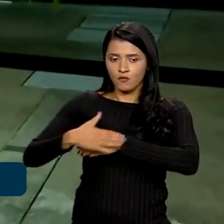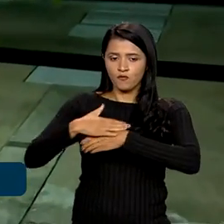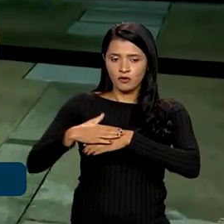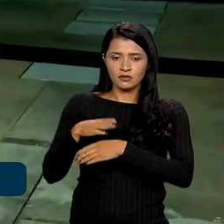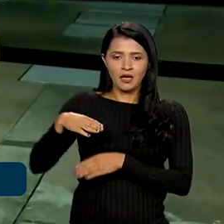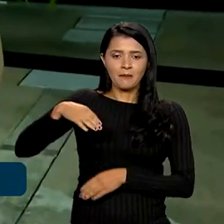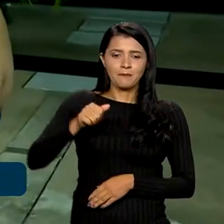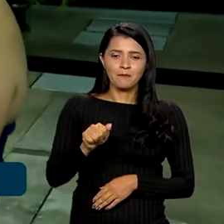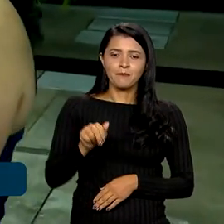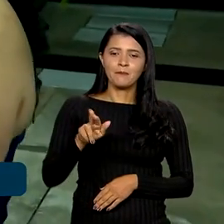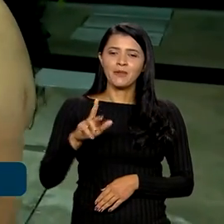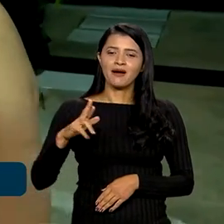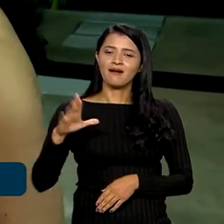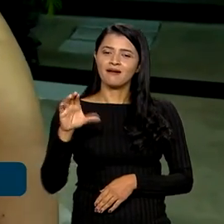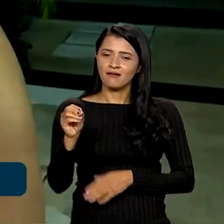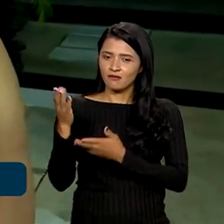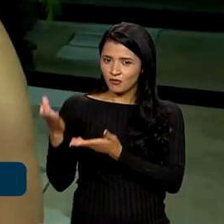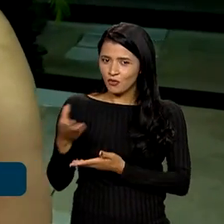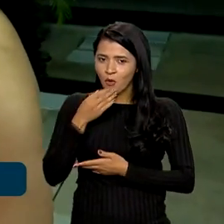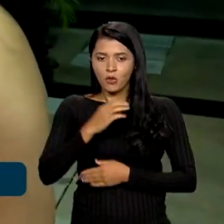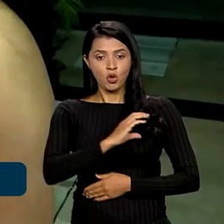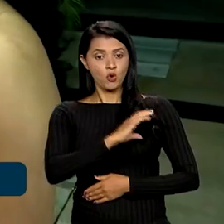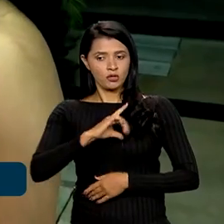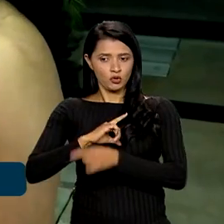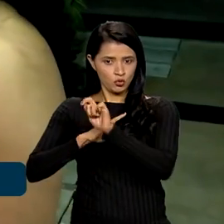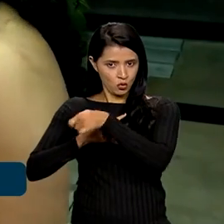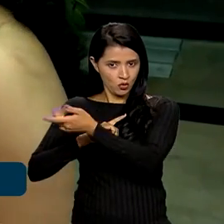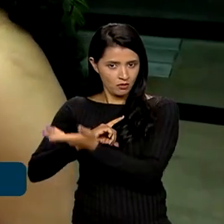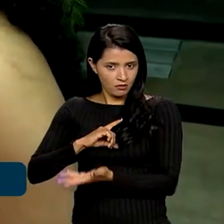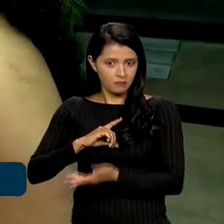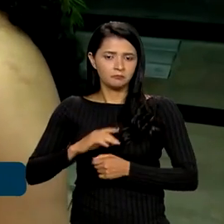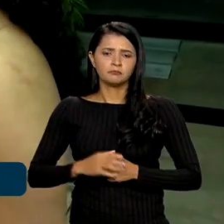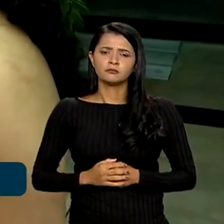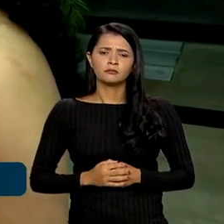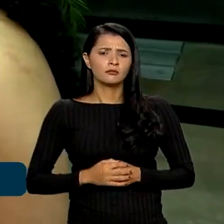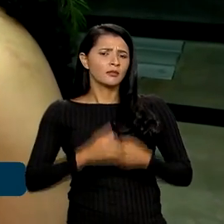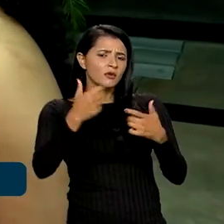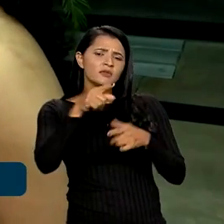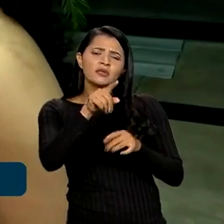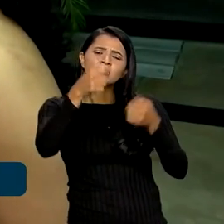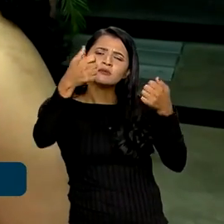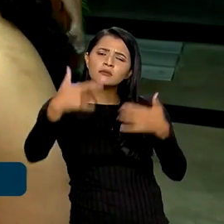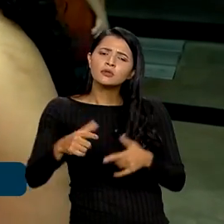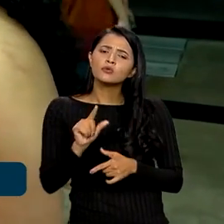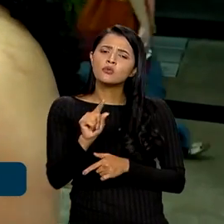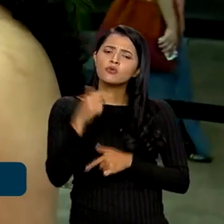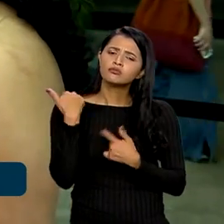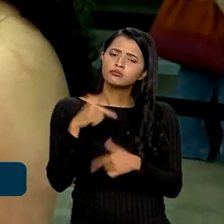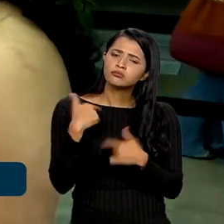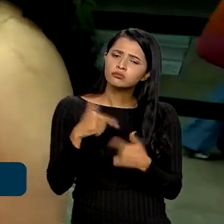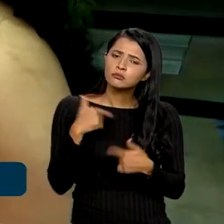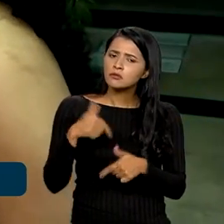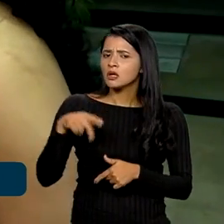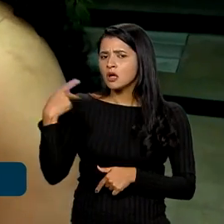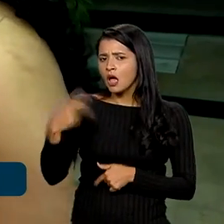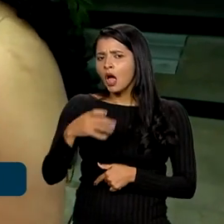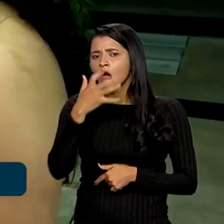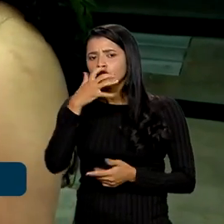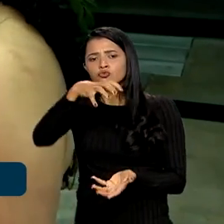do Observatório Regional da Amazônia. Mauro, eu queria que você falasse um pouquinho do trabalho do